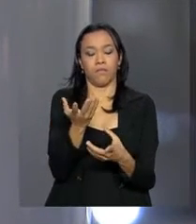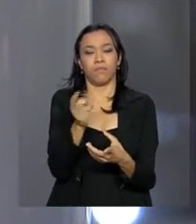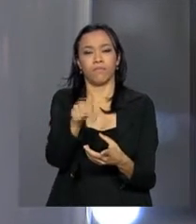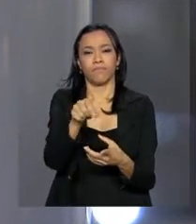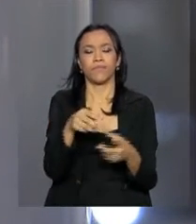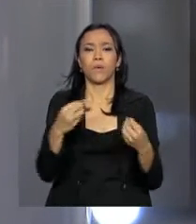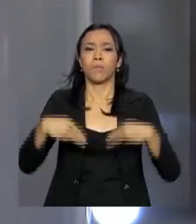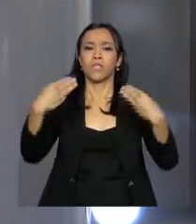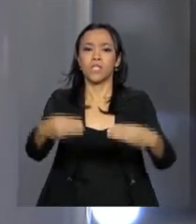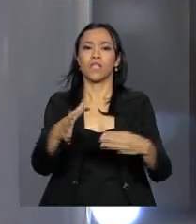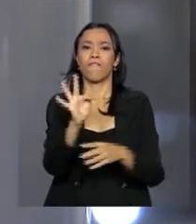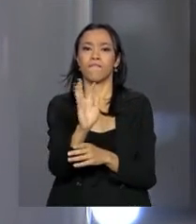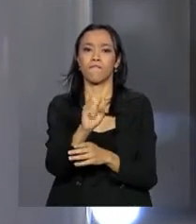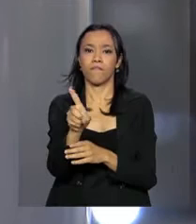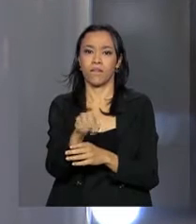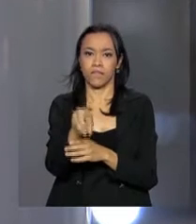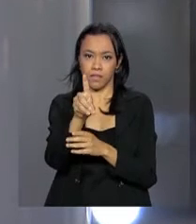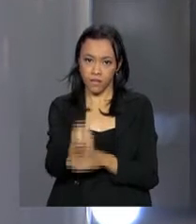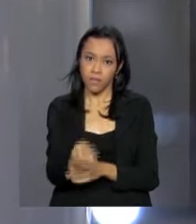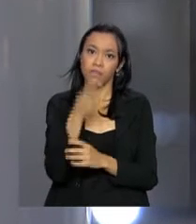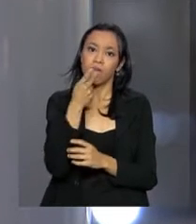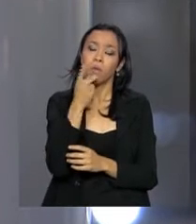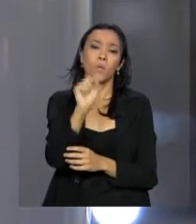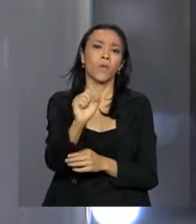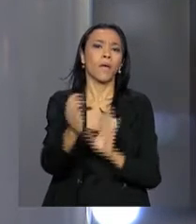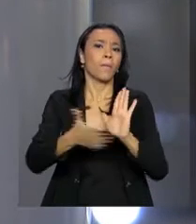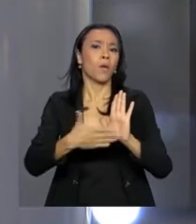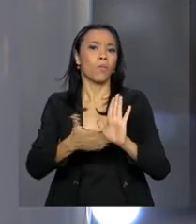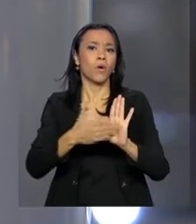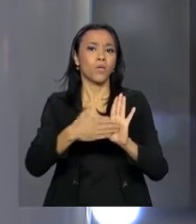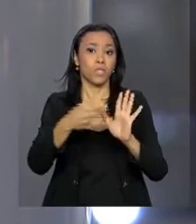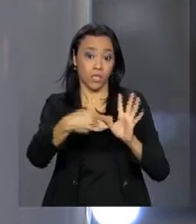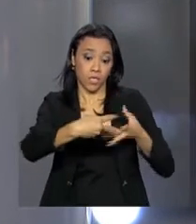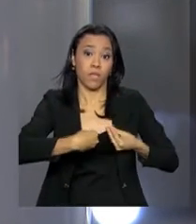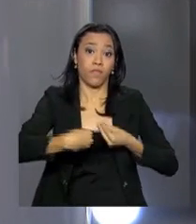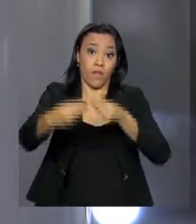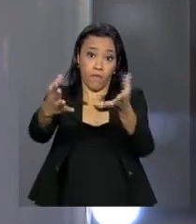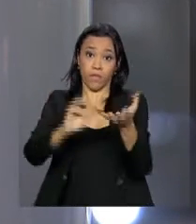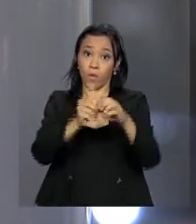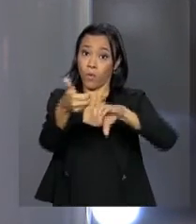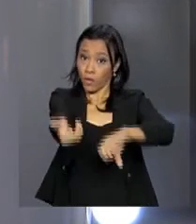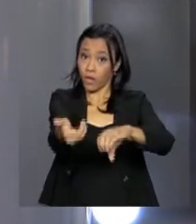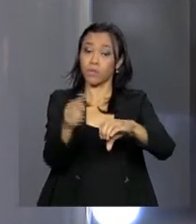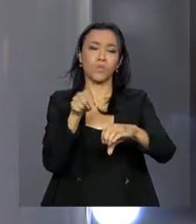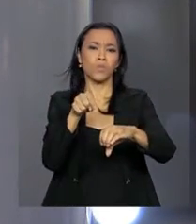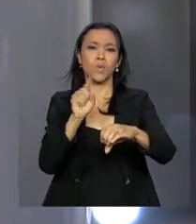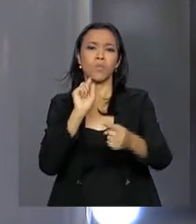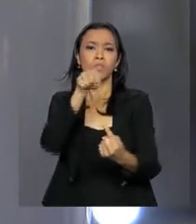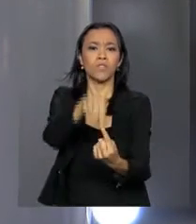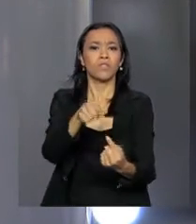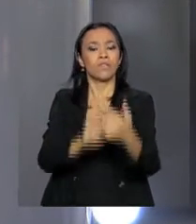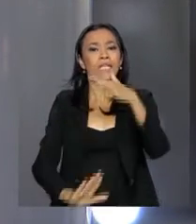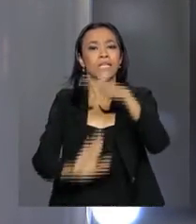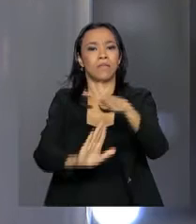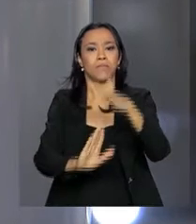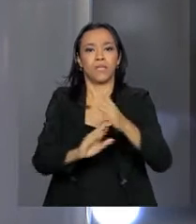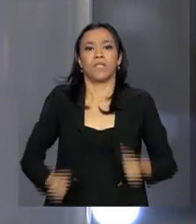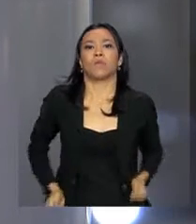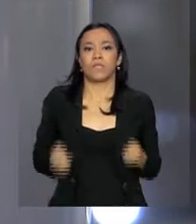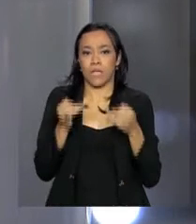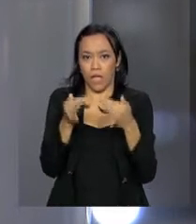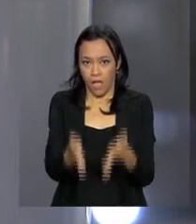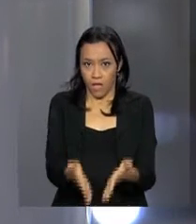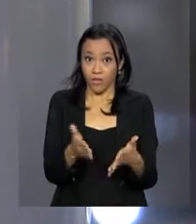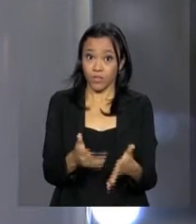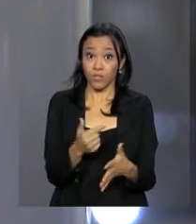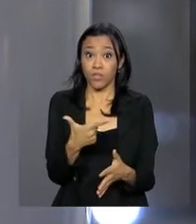orçamento para o ano que vem leva em conta a proposta enviada pelo governo ao Congresso Nacional, que limita o crescimento dos gastos da União